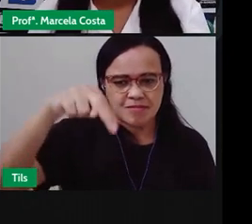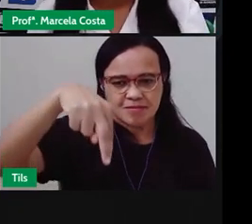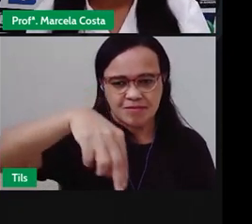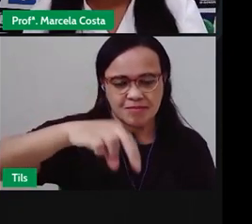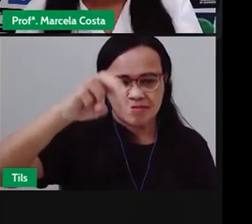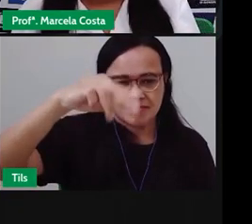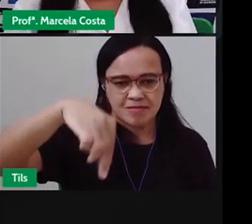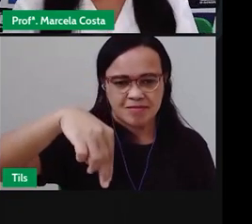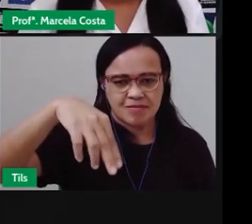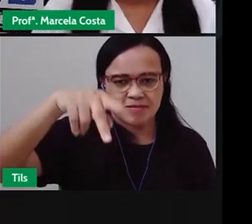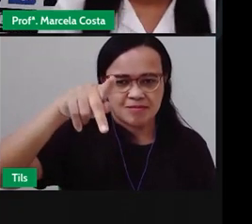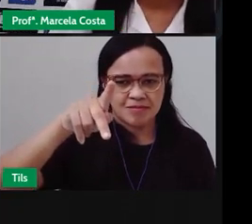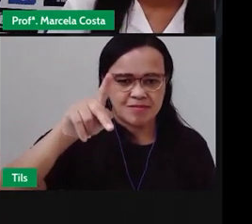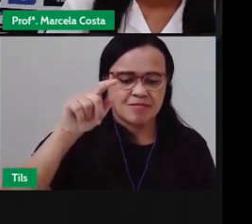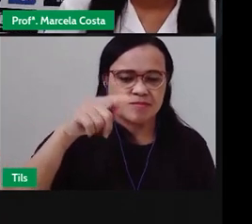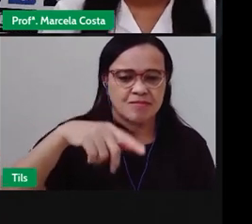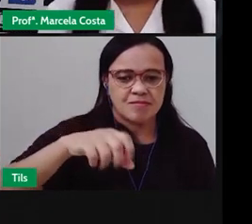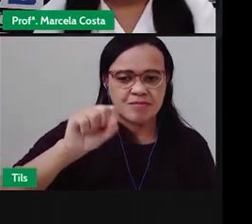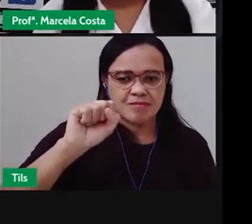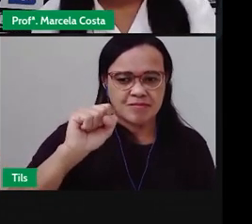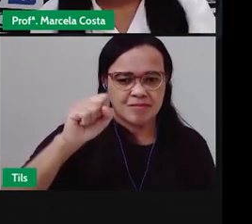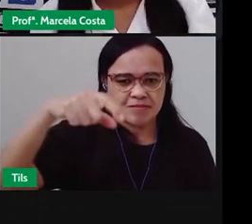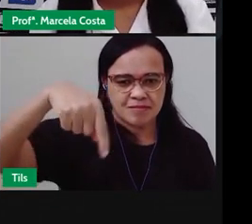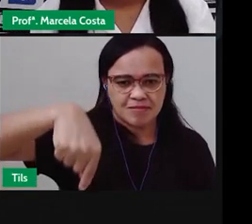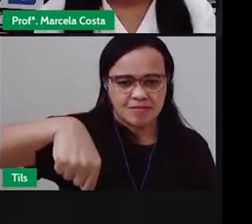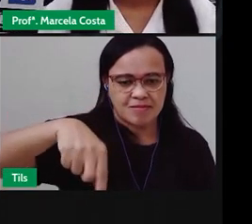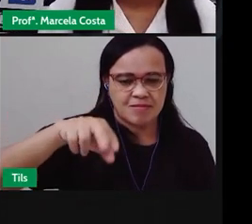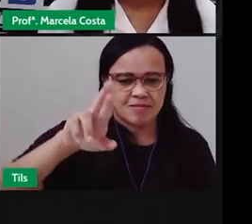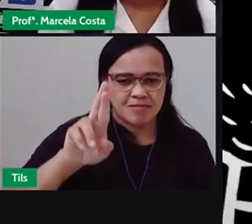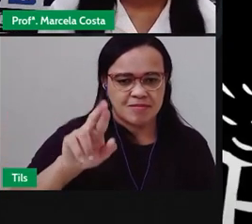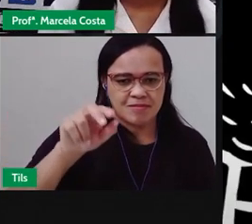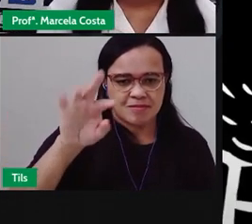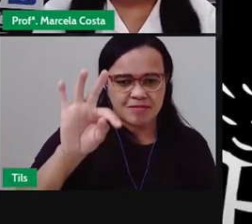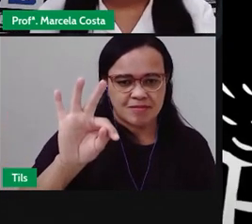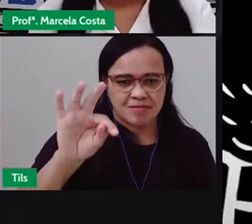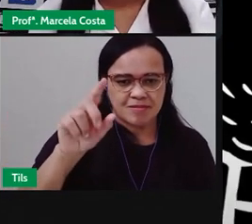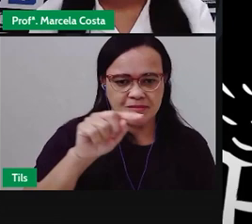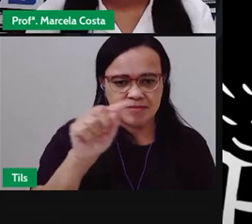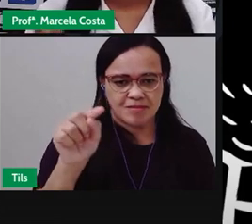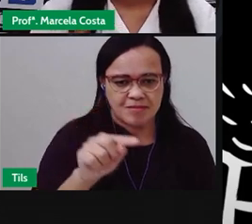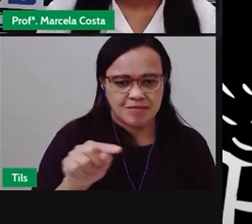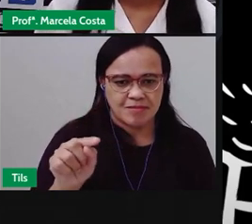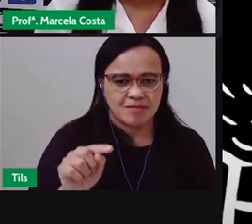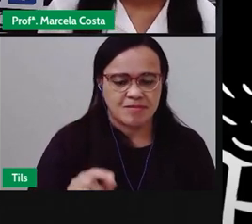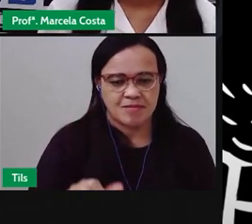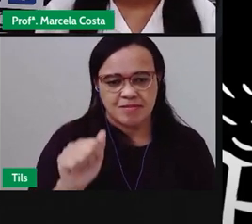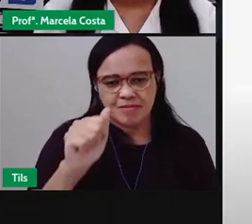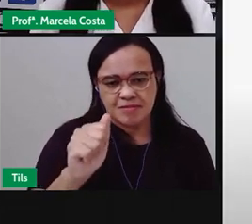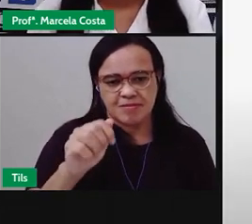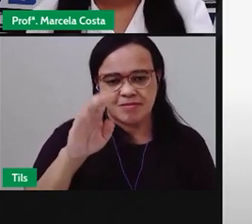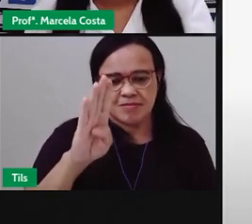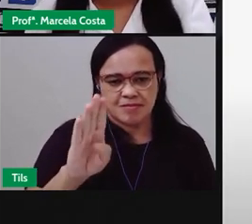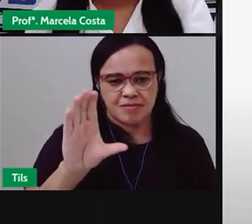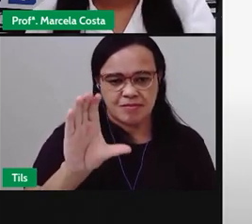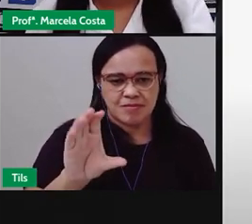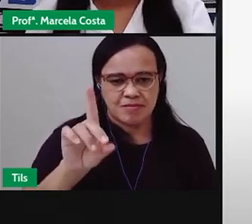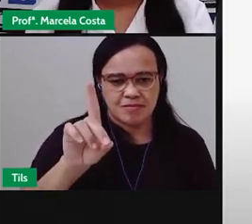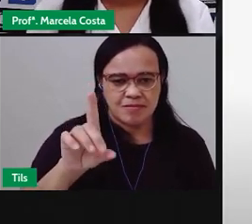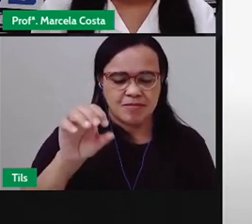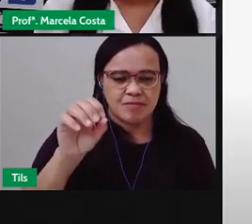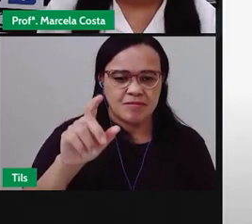Lê, P, Q, Rê, T, P, I, Z. A, B, C, D, Fê, Gê,